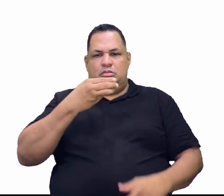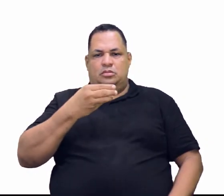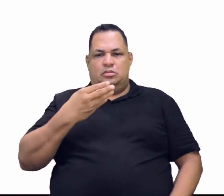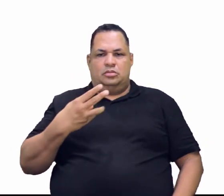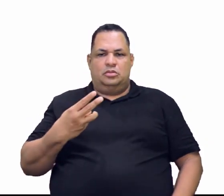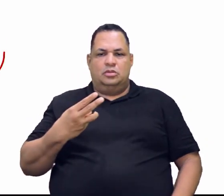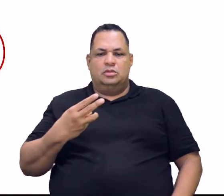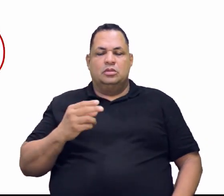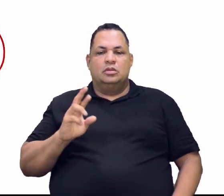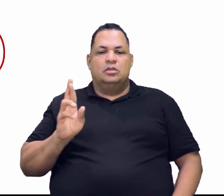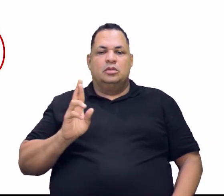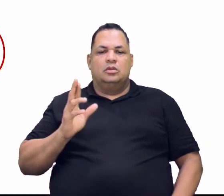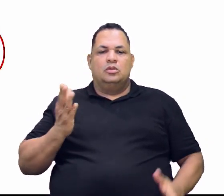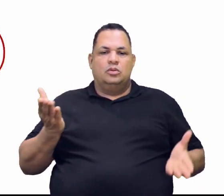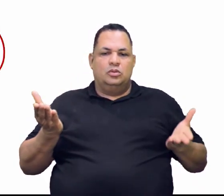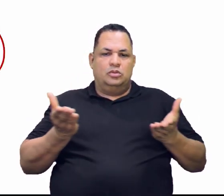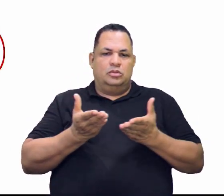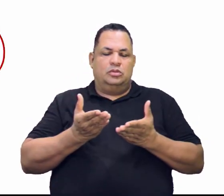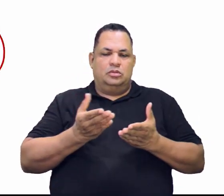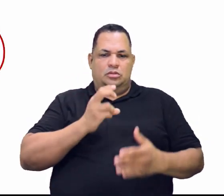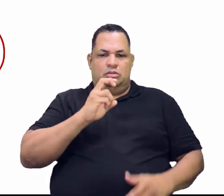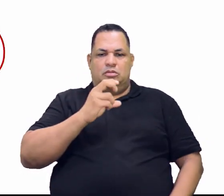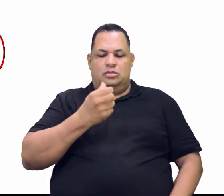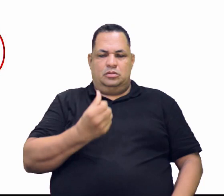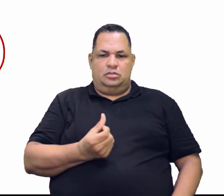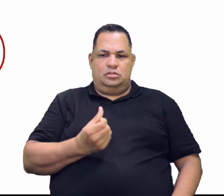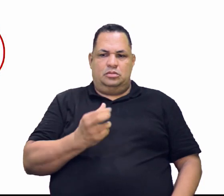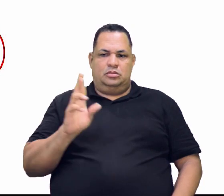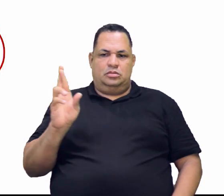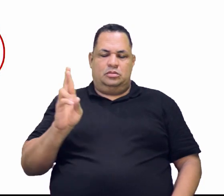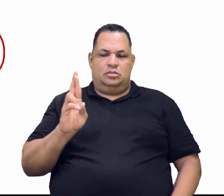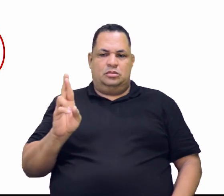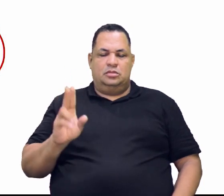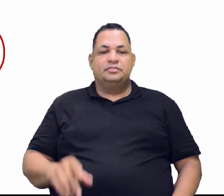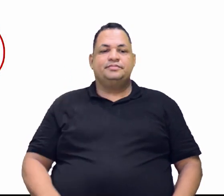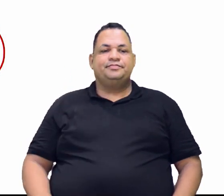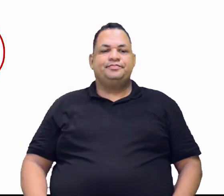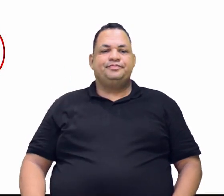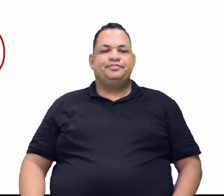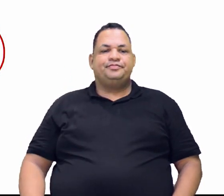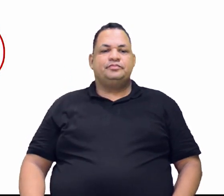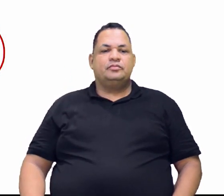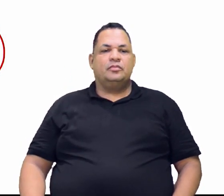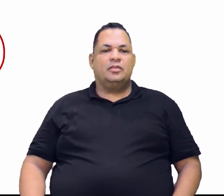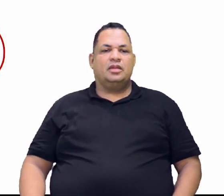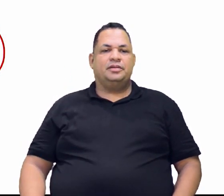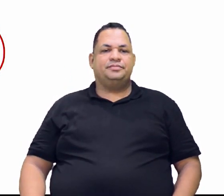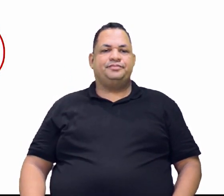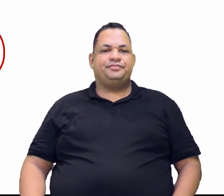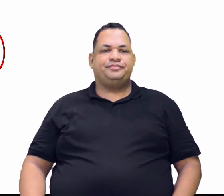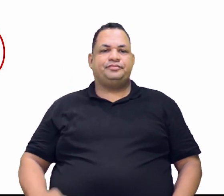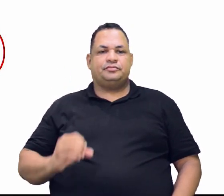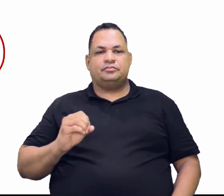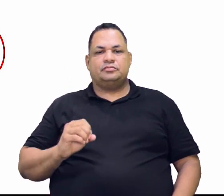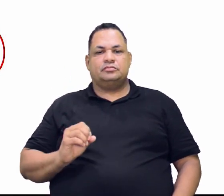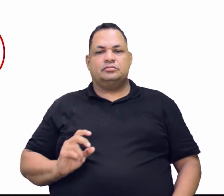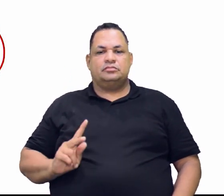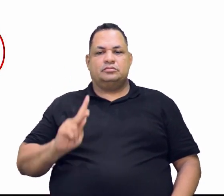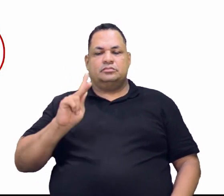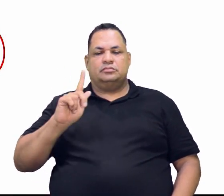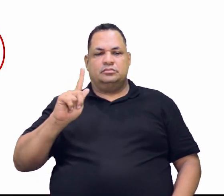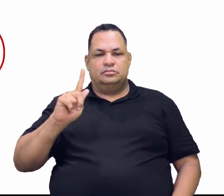34 reais. Hoje, ela está em 56 reais. Louco, né? O quilo.